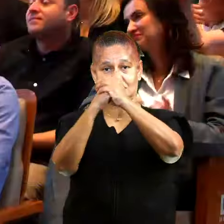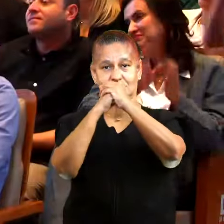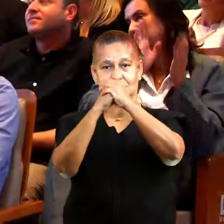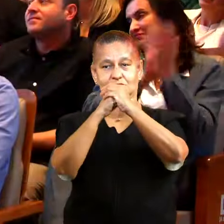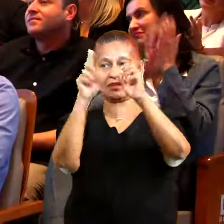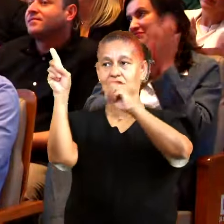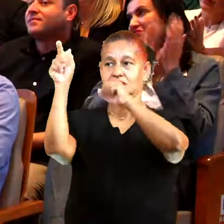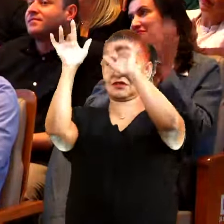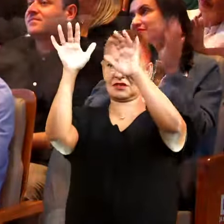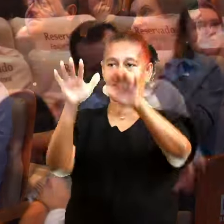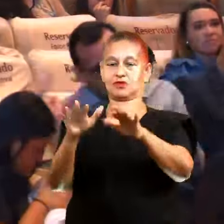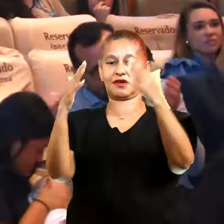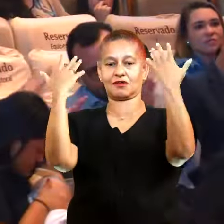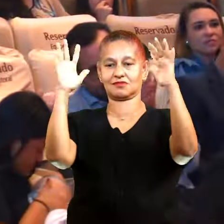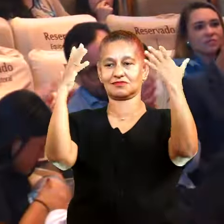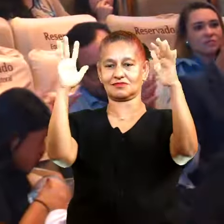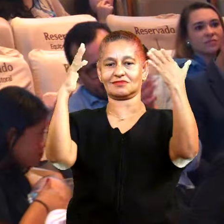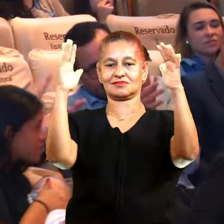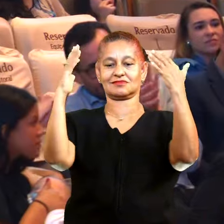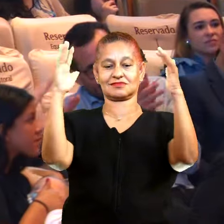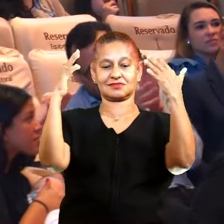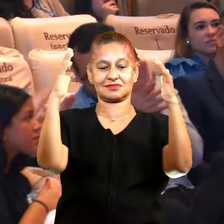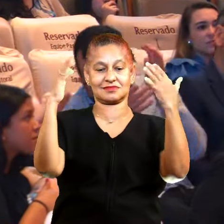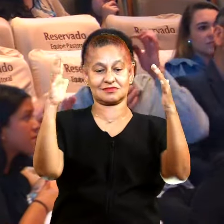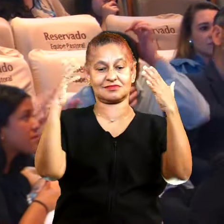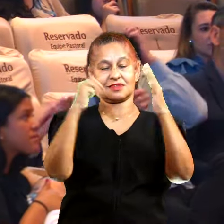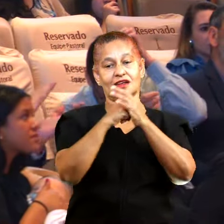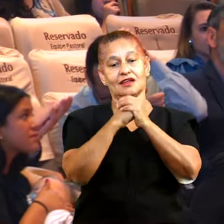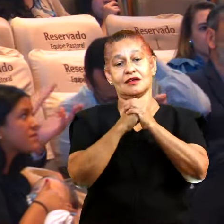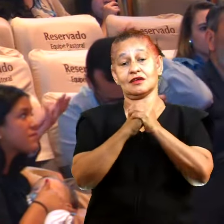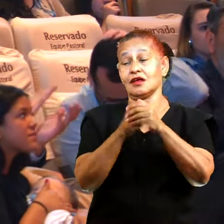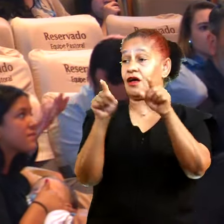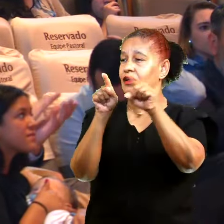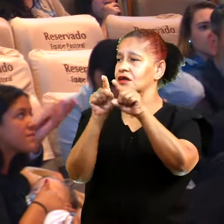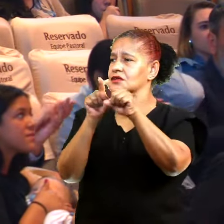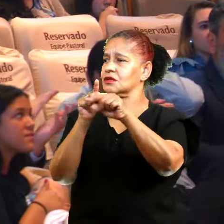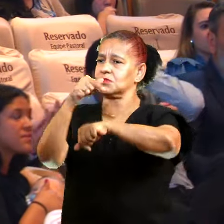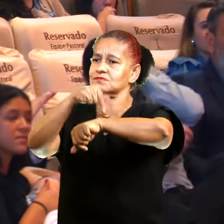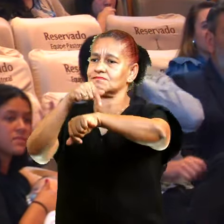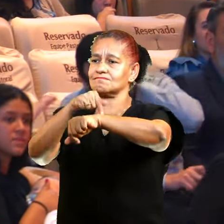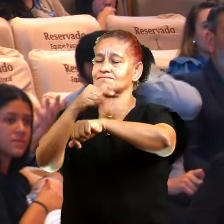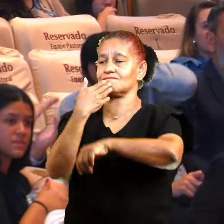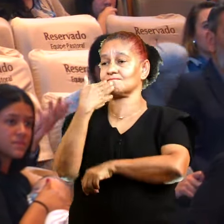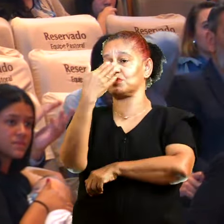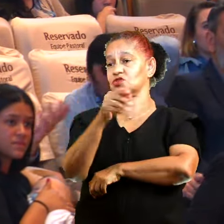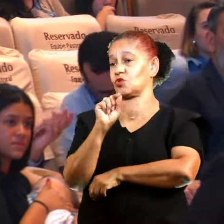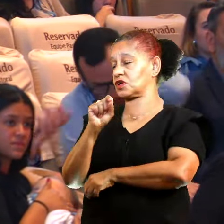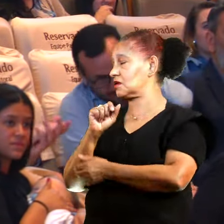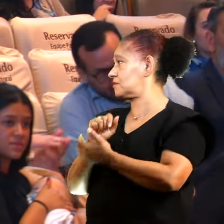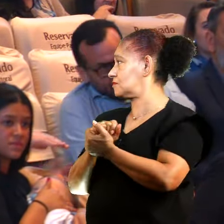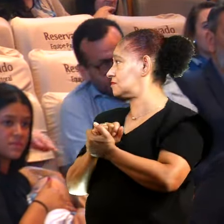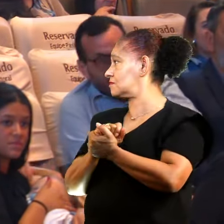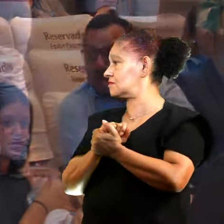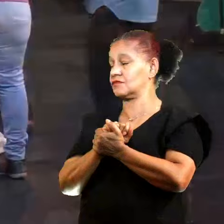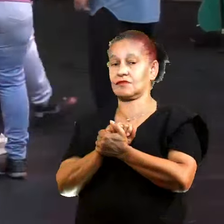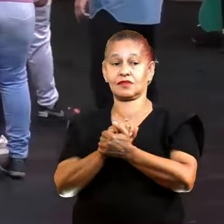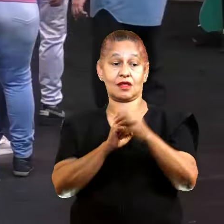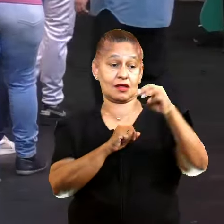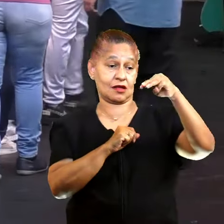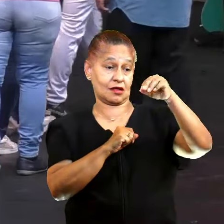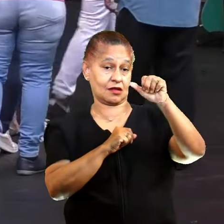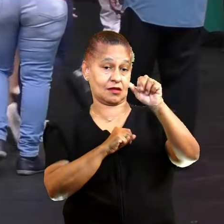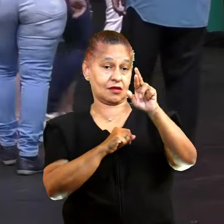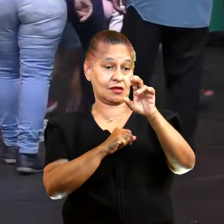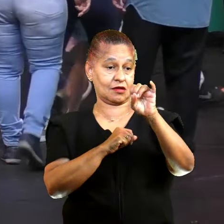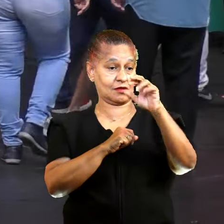abençoe. Amém? Nós queremos também nesse tempo pedir que a nossa querida Mariana